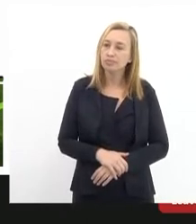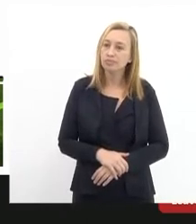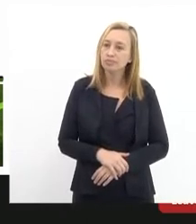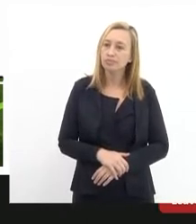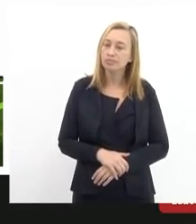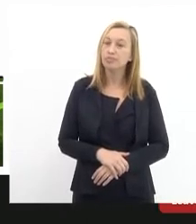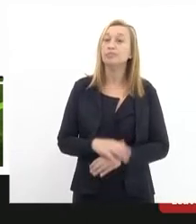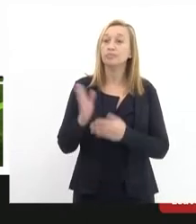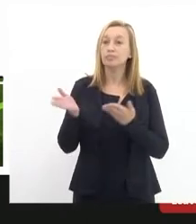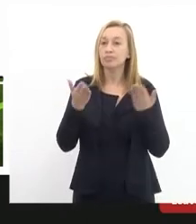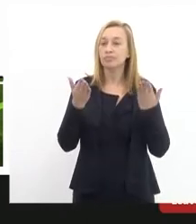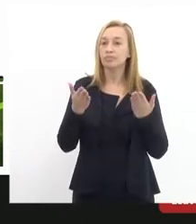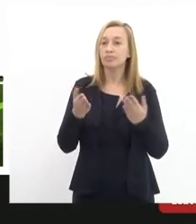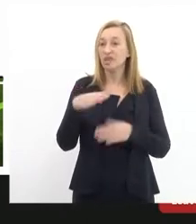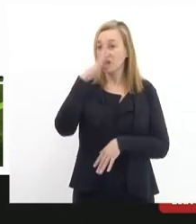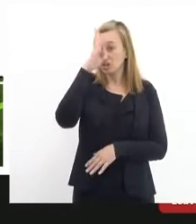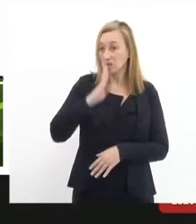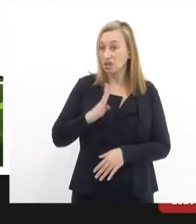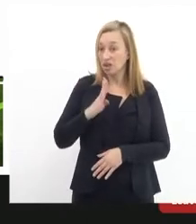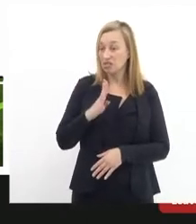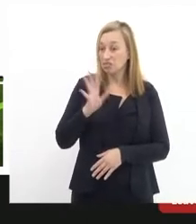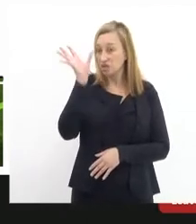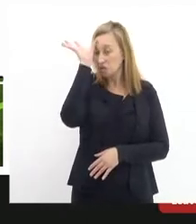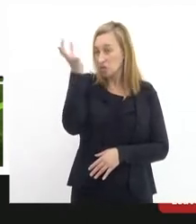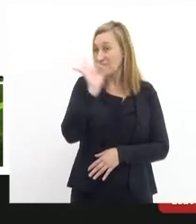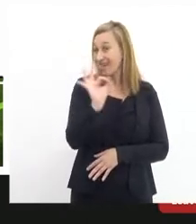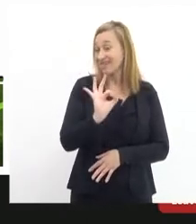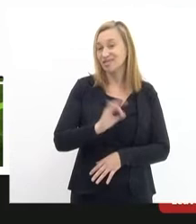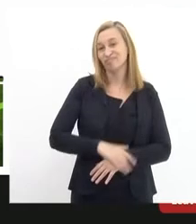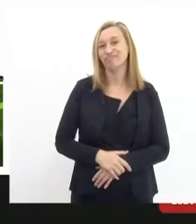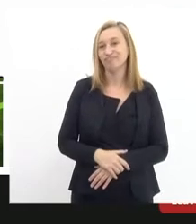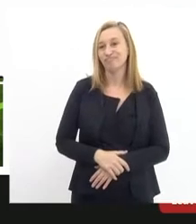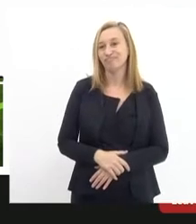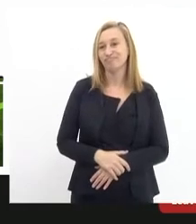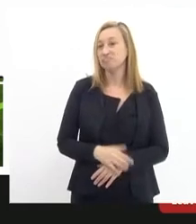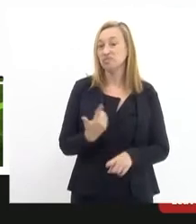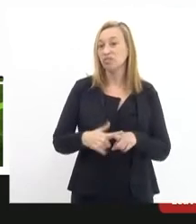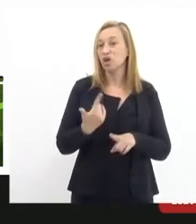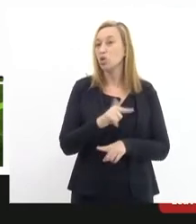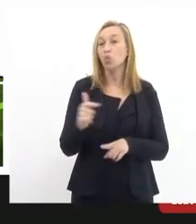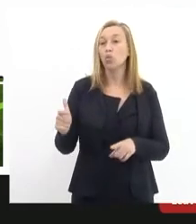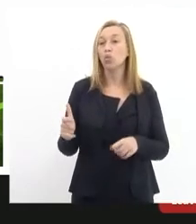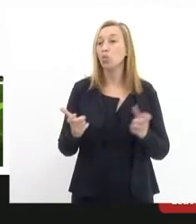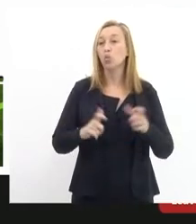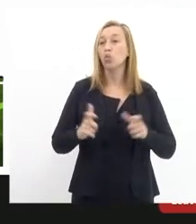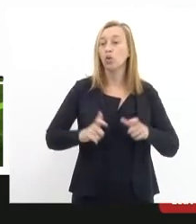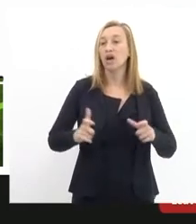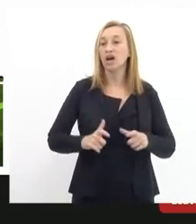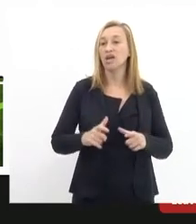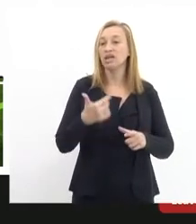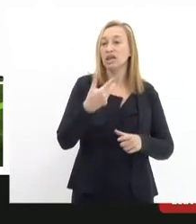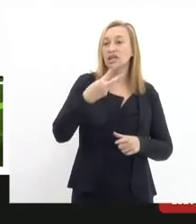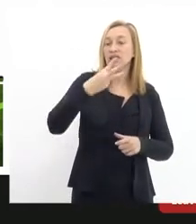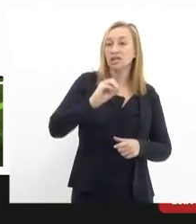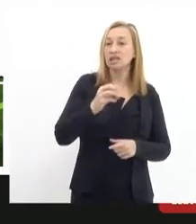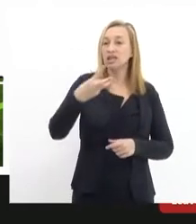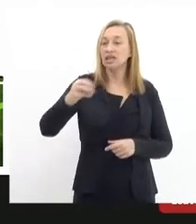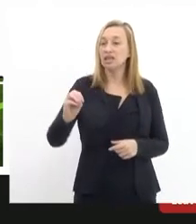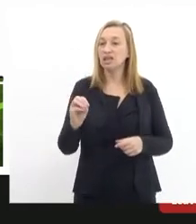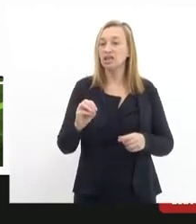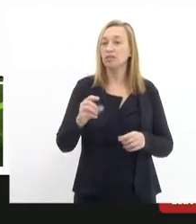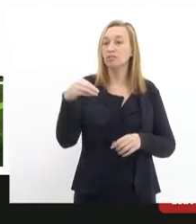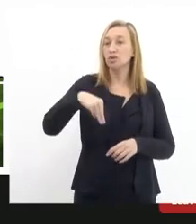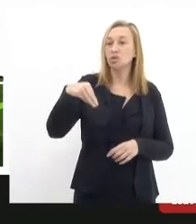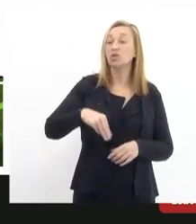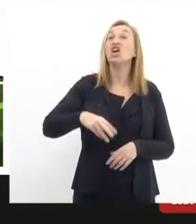A gratuidade não resolve. porque não tem lugar no bonde. O bonde passa de 30 em 30 minutos. Quem é que vai pegar